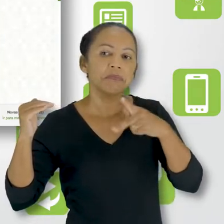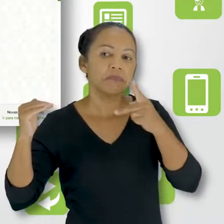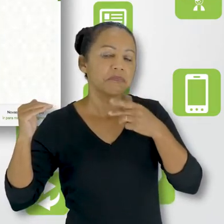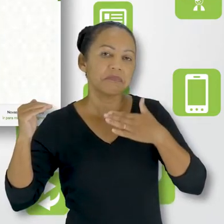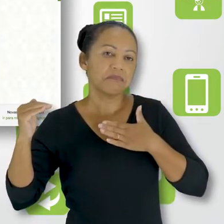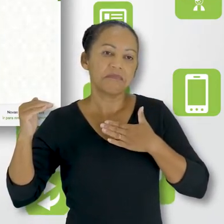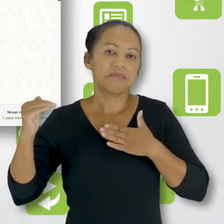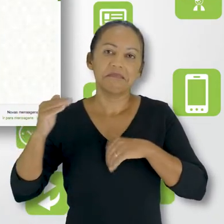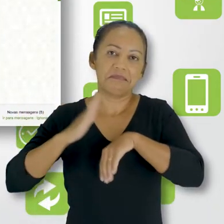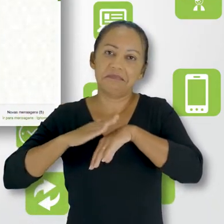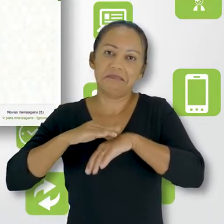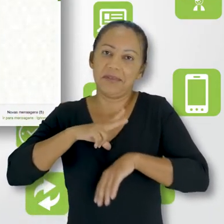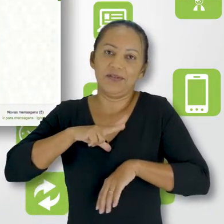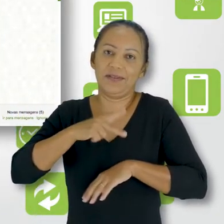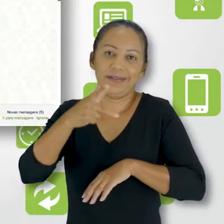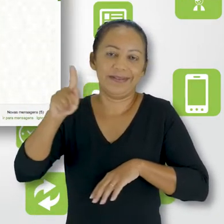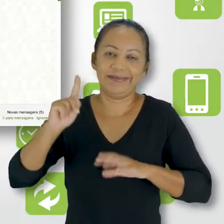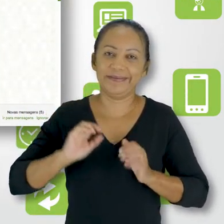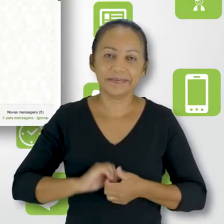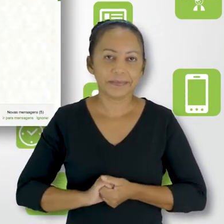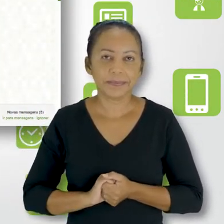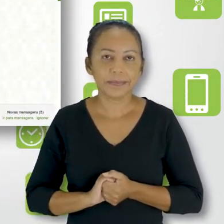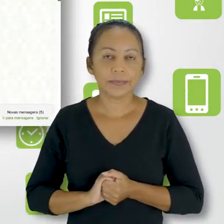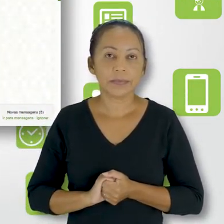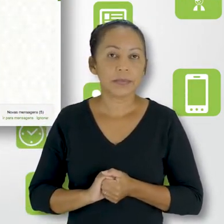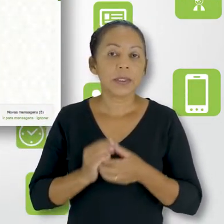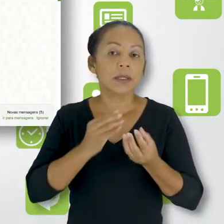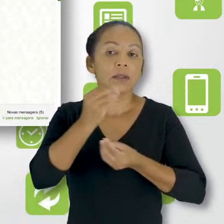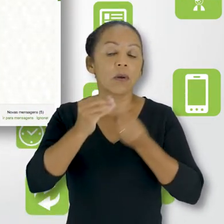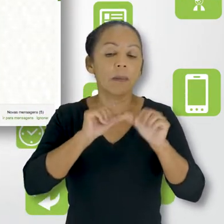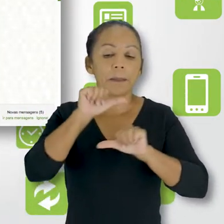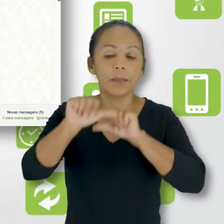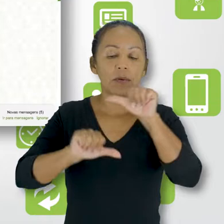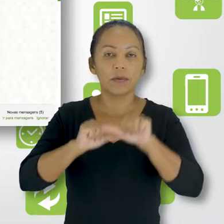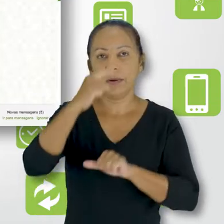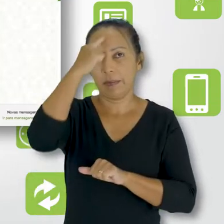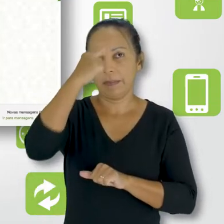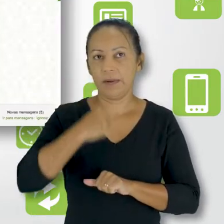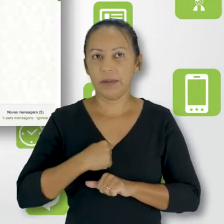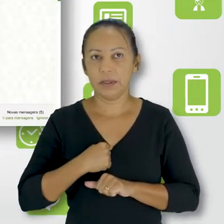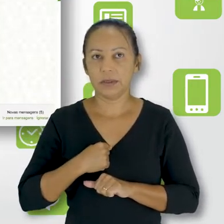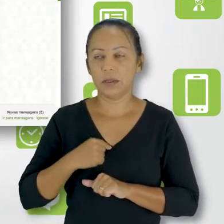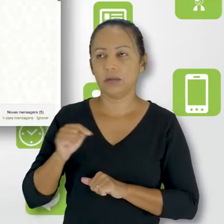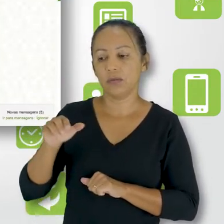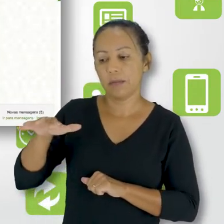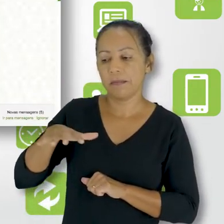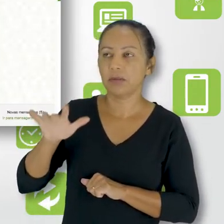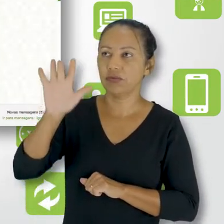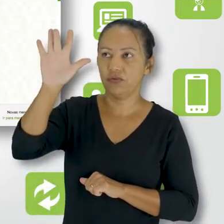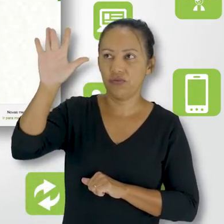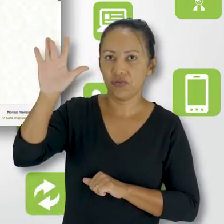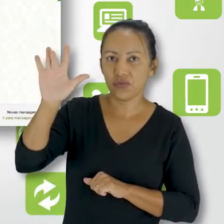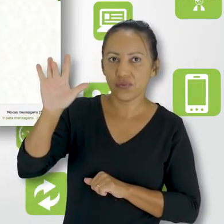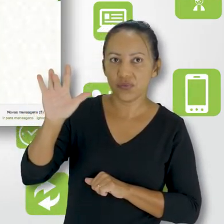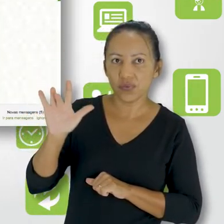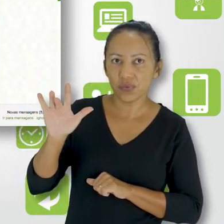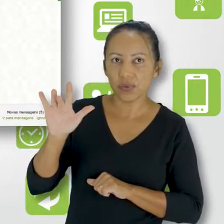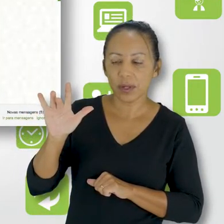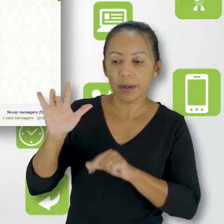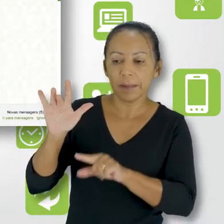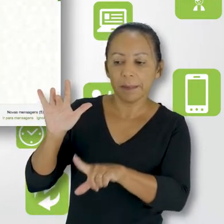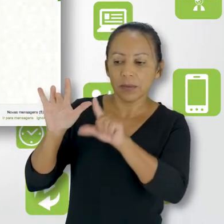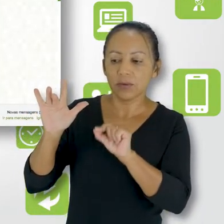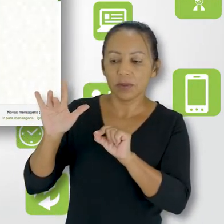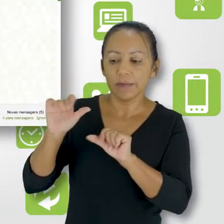seu, do usuário, tá certo? Então para poder modificar o seu perfil, você vai vir aqui, é só passar o mouse aqui,